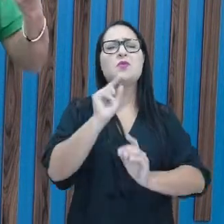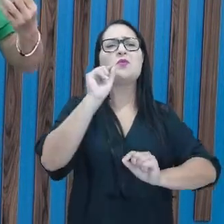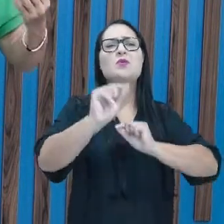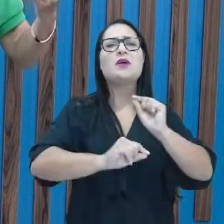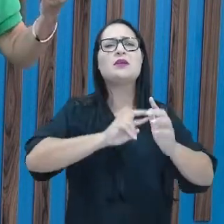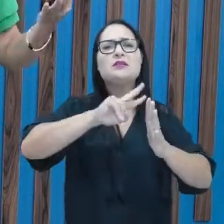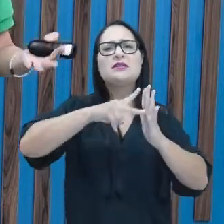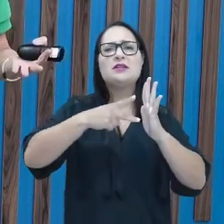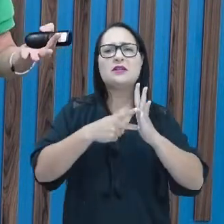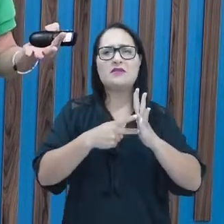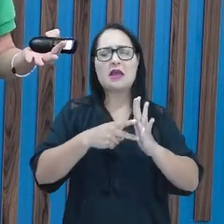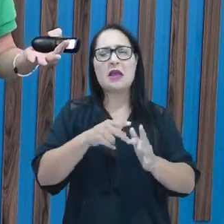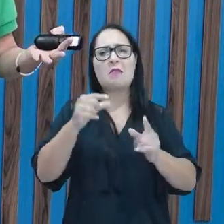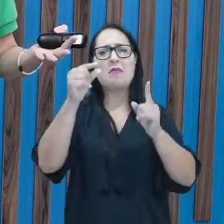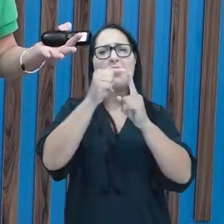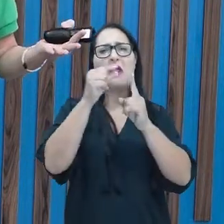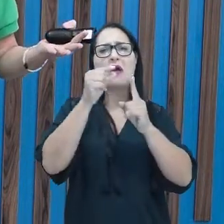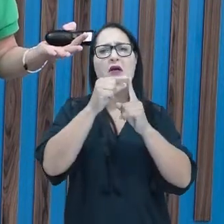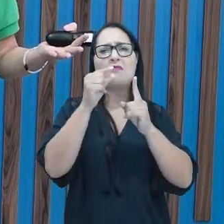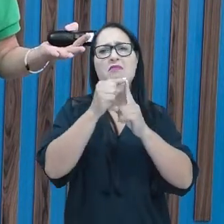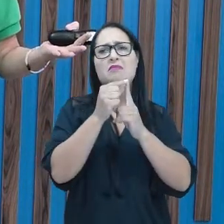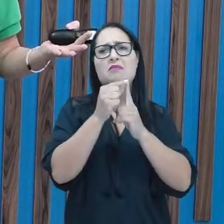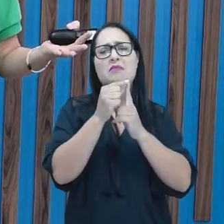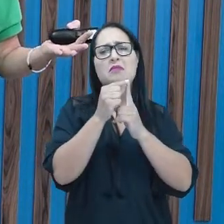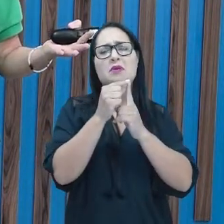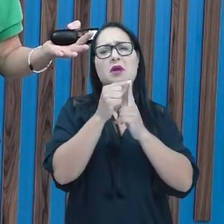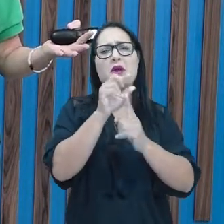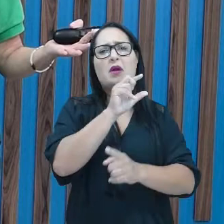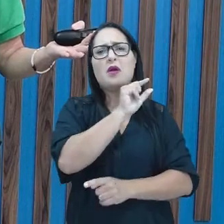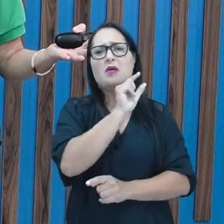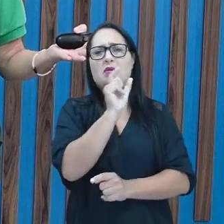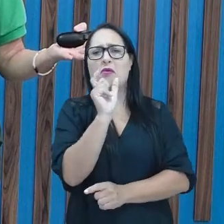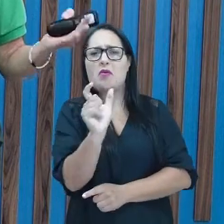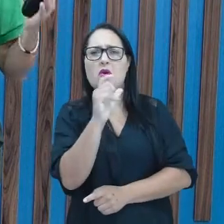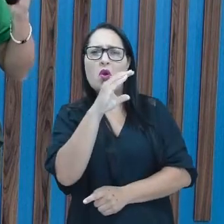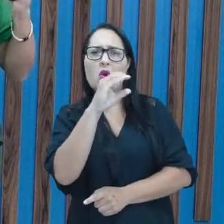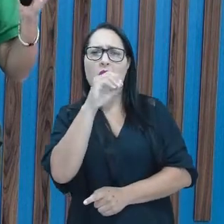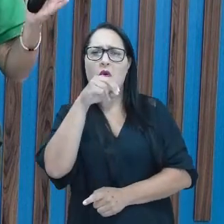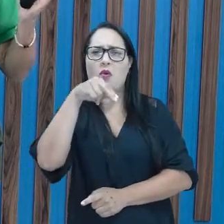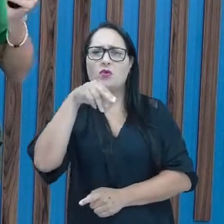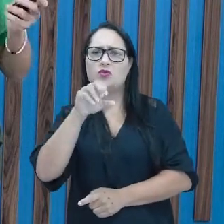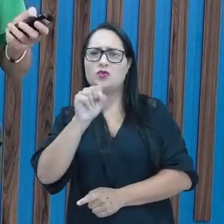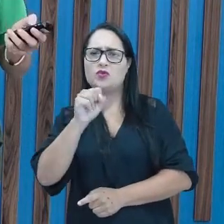nome consoante? E aí? Consoante.